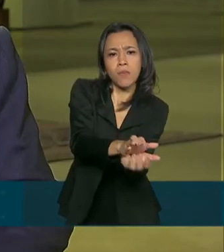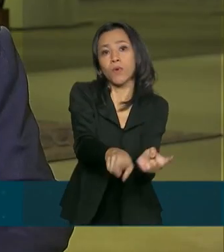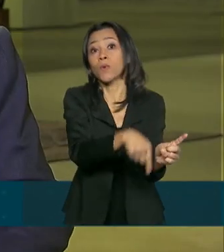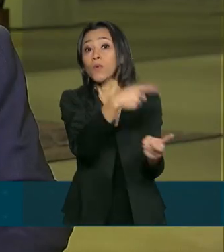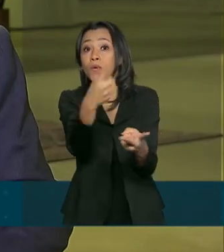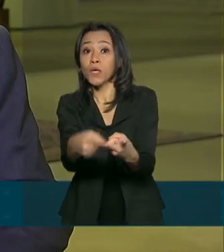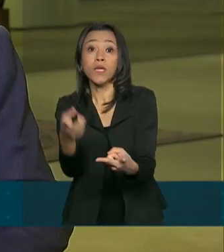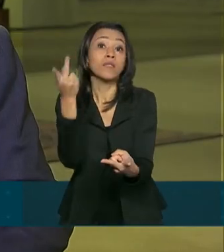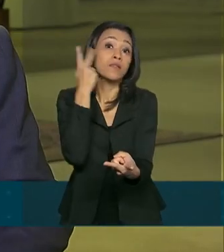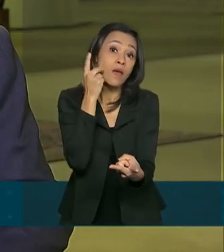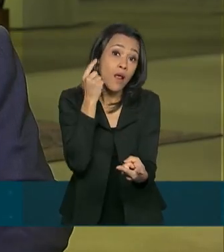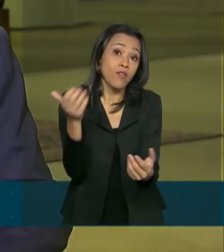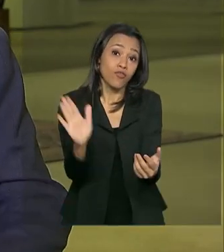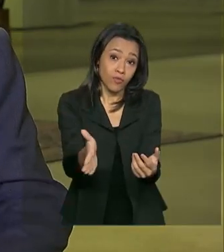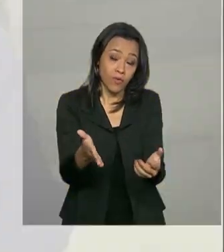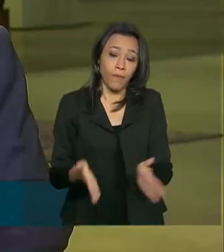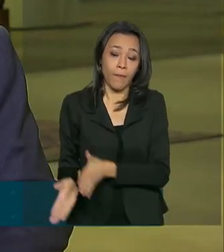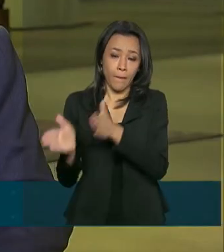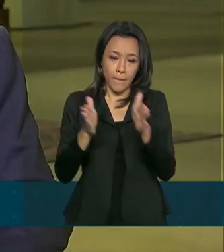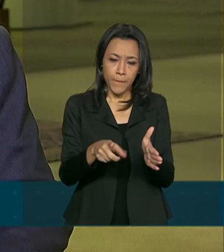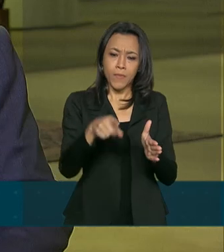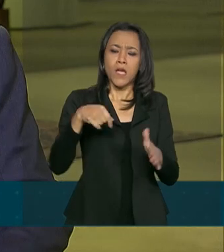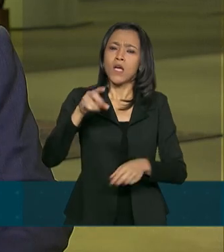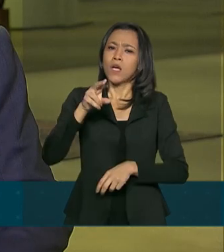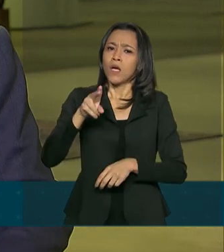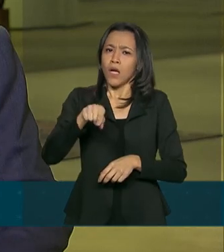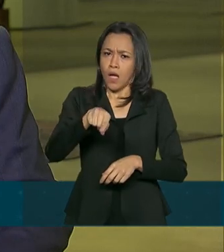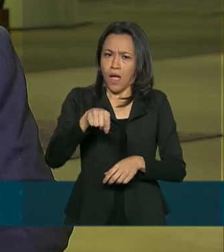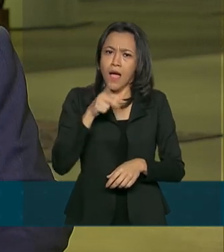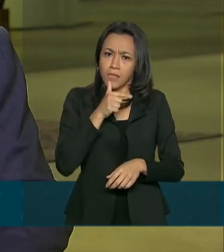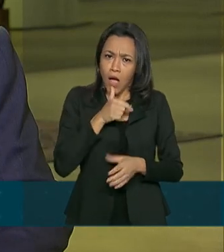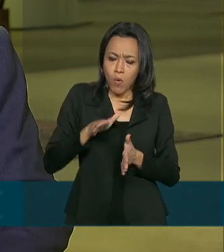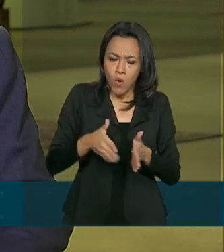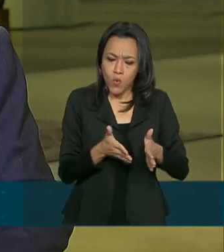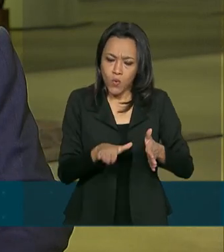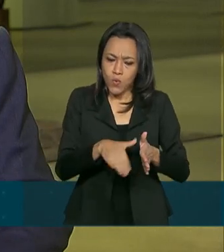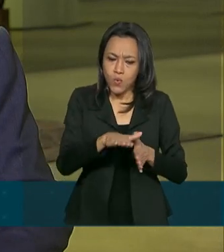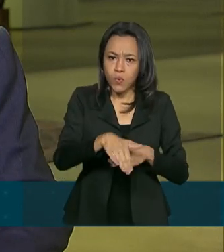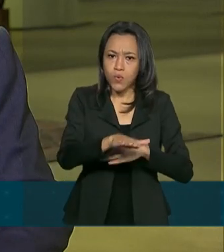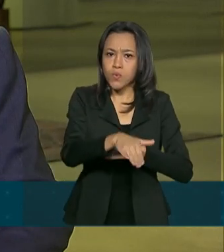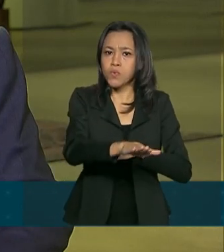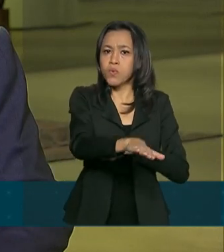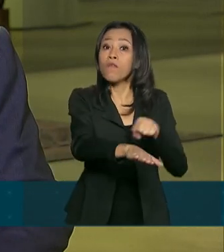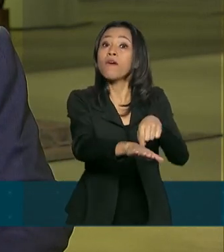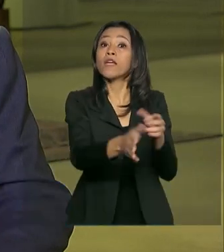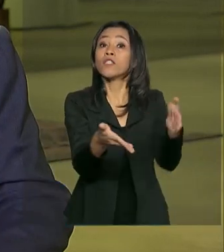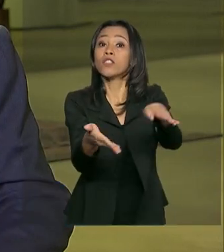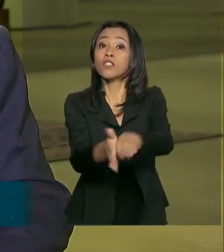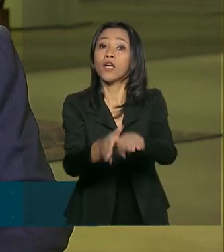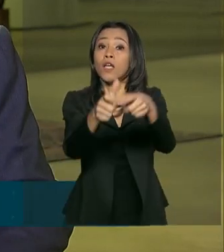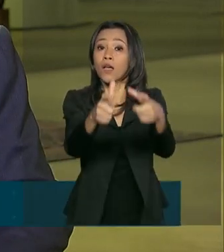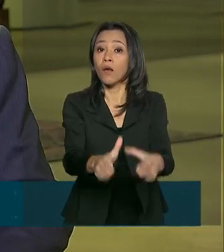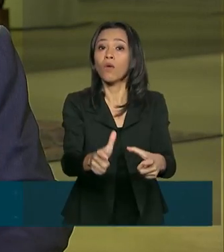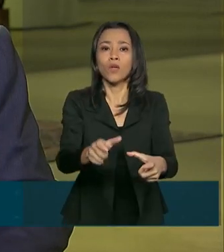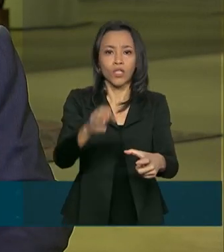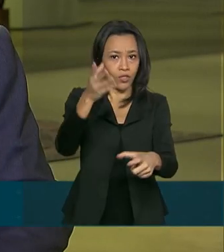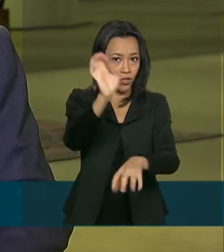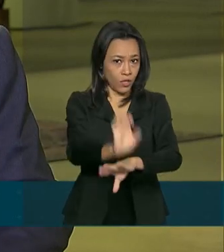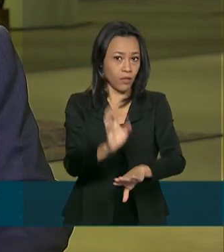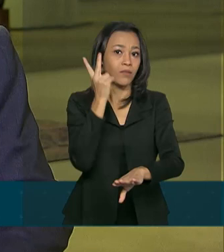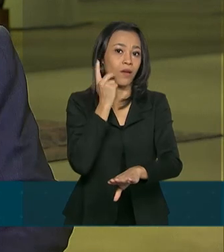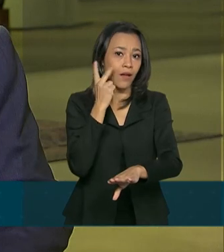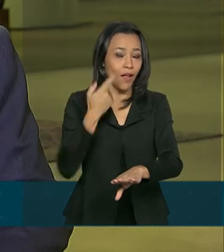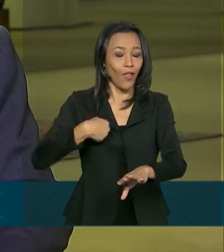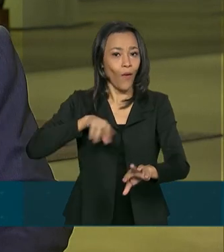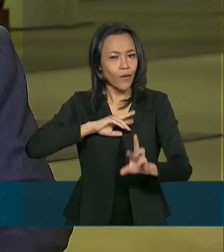Nós imaginamos que agora, no mês de junho, as águas do Rio Chico vão chegar finalmente ao estado do Ceará. E